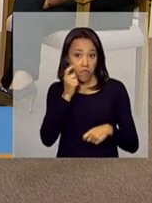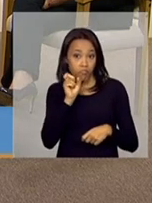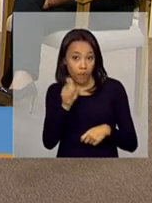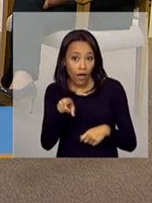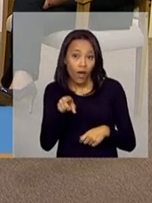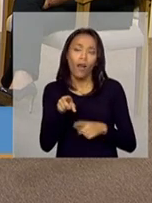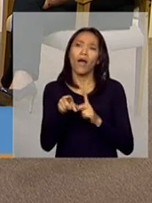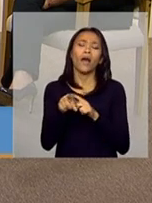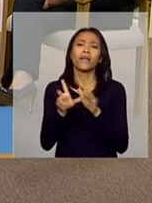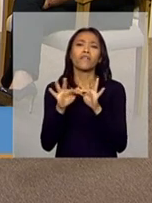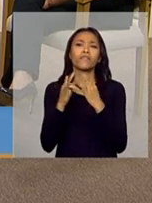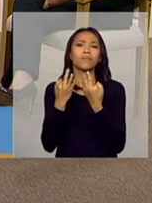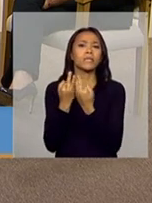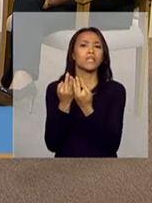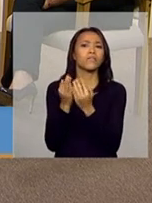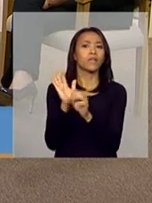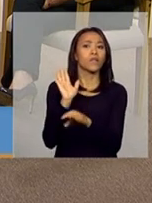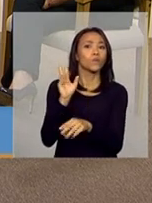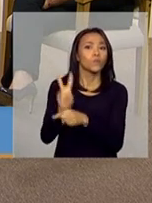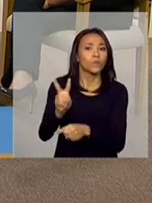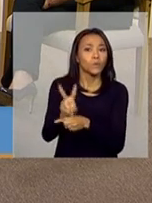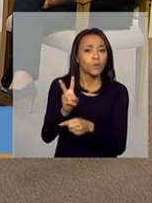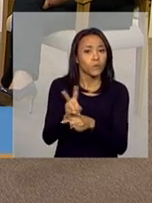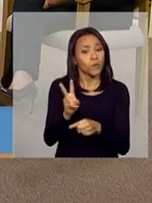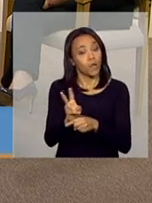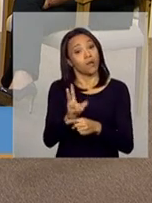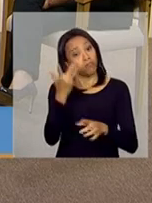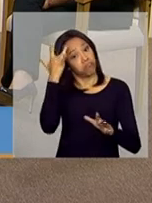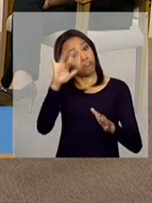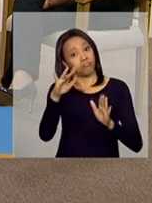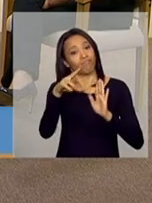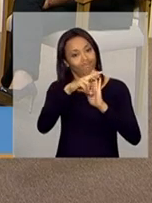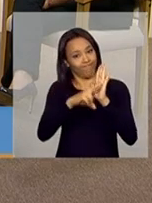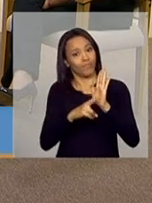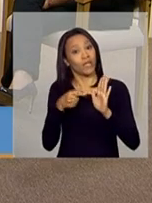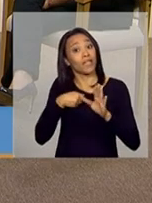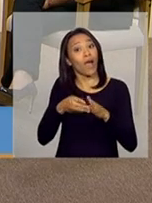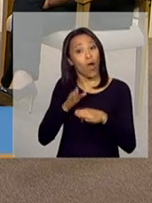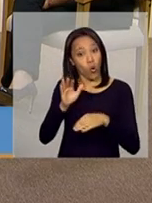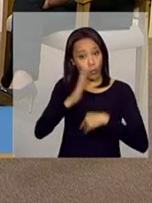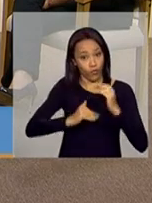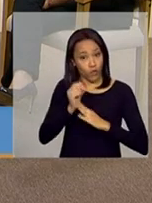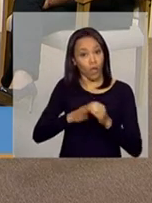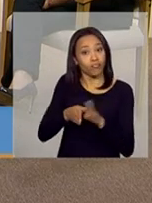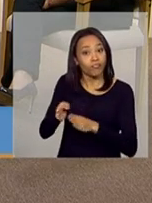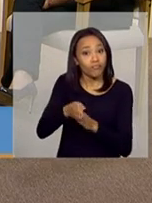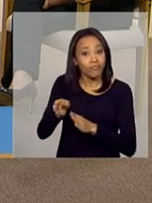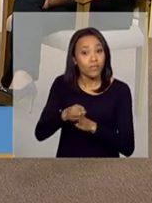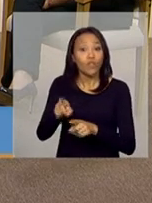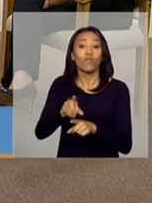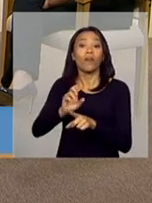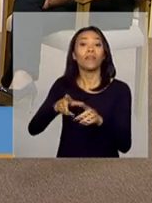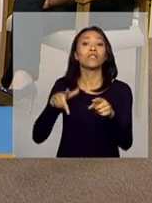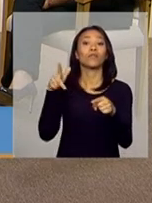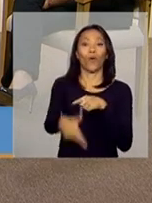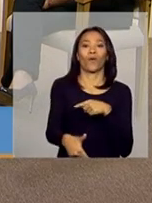a família fica protegida. Então, mesmo que descumpra pelo fato de estar em acompanhamento familiar, não vai ter efeito nenhum sobre a renda. Não tem descontinuidade